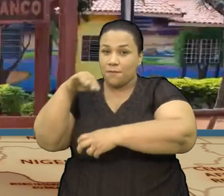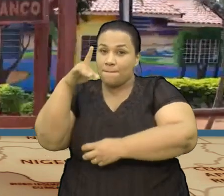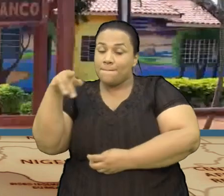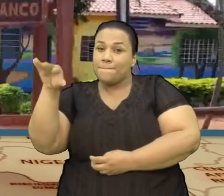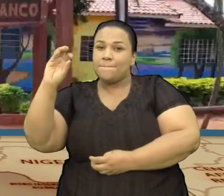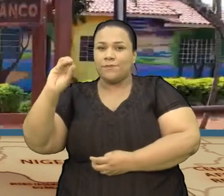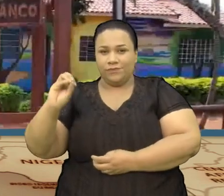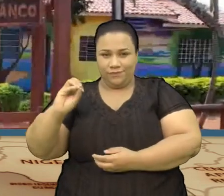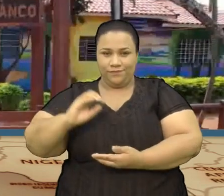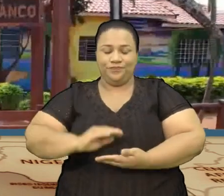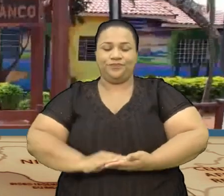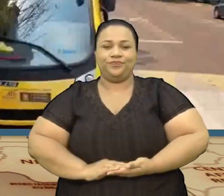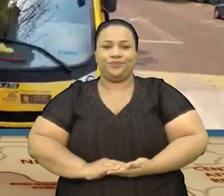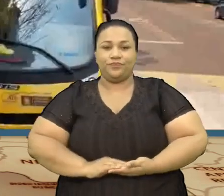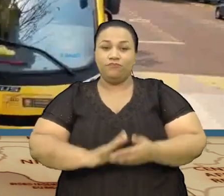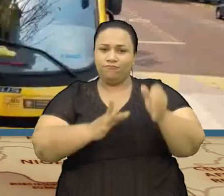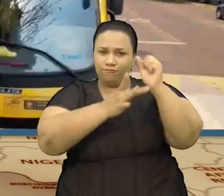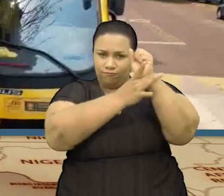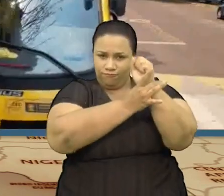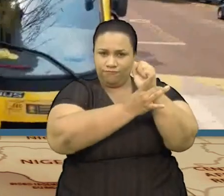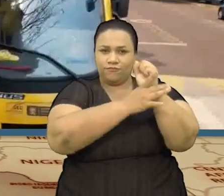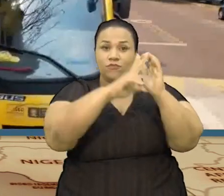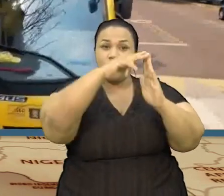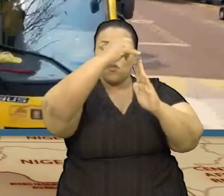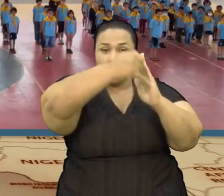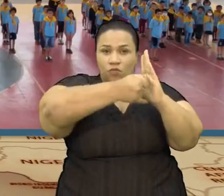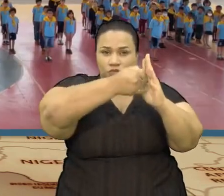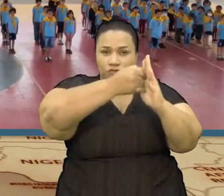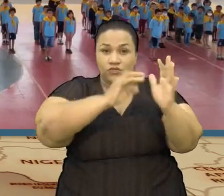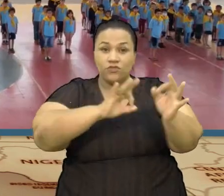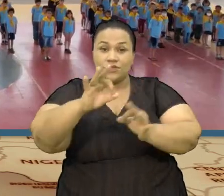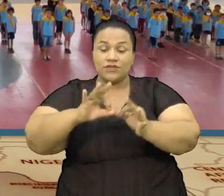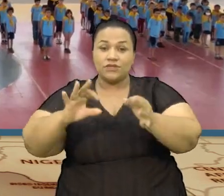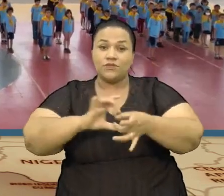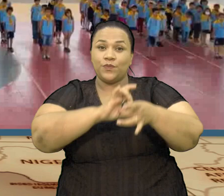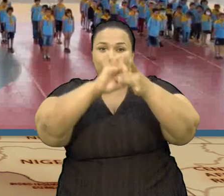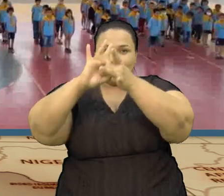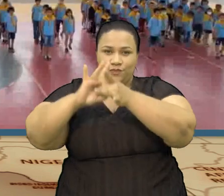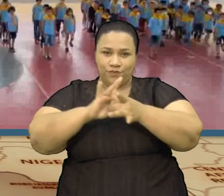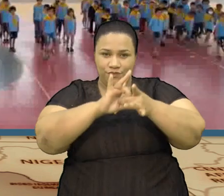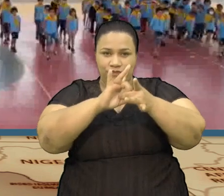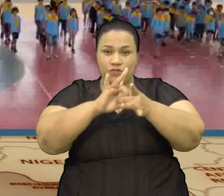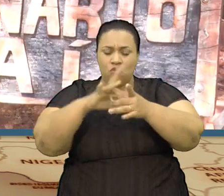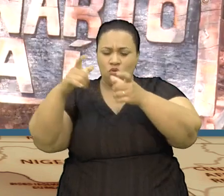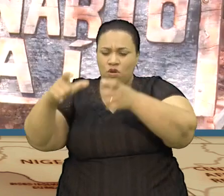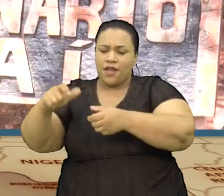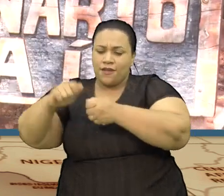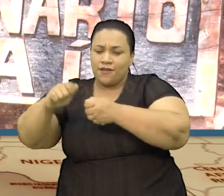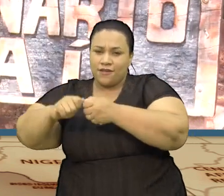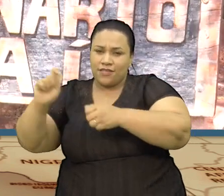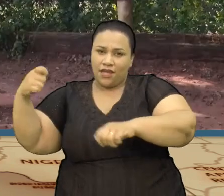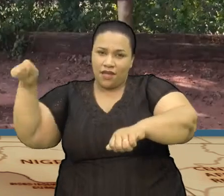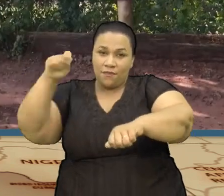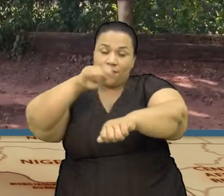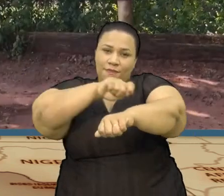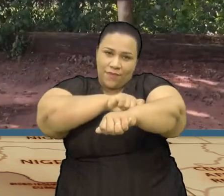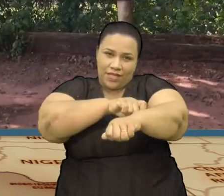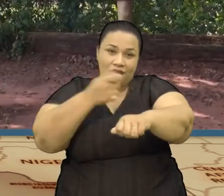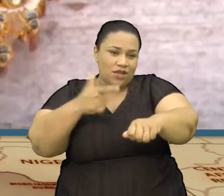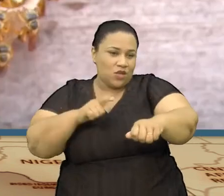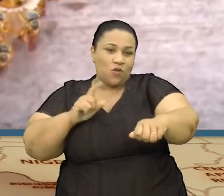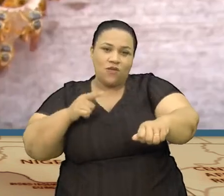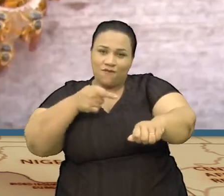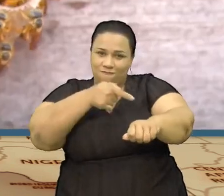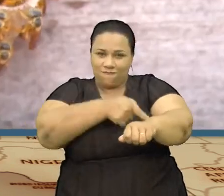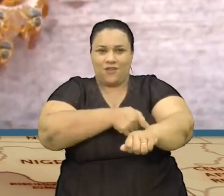Barão do Rio Branco Segurança, Projeto Ordem Unida Meliponário, uma